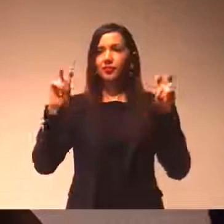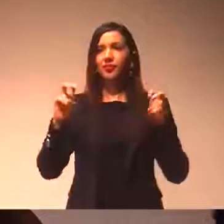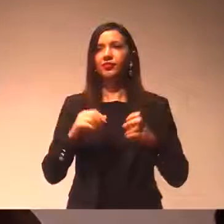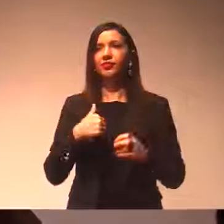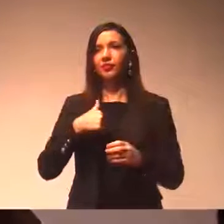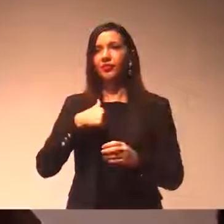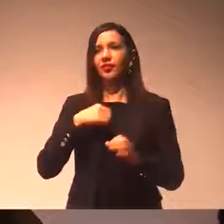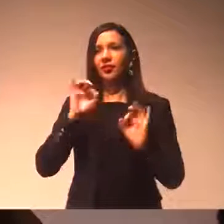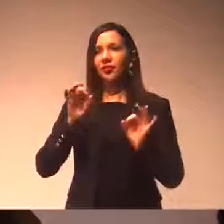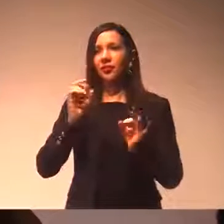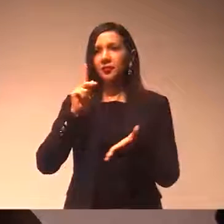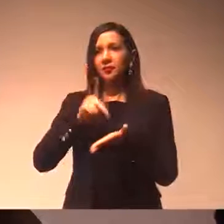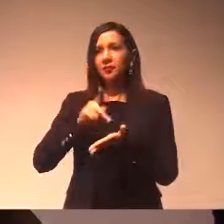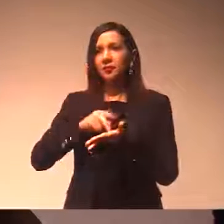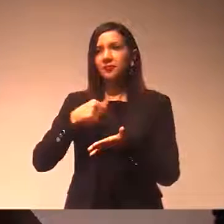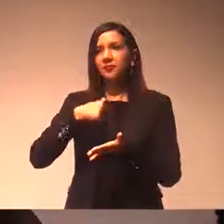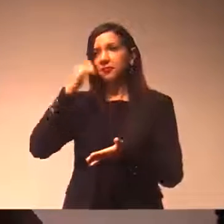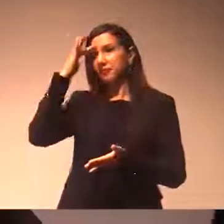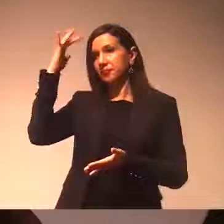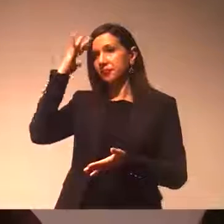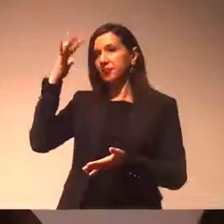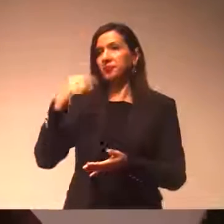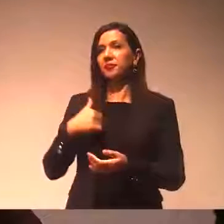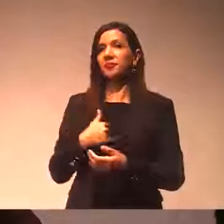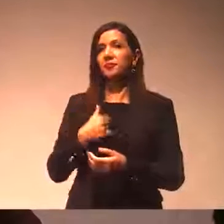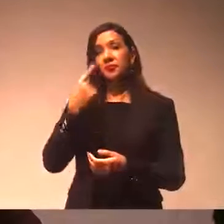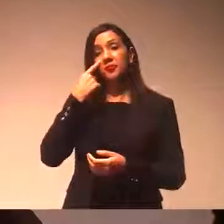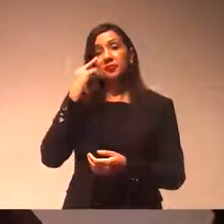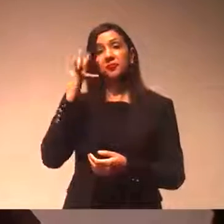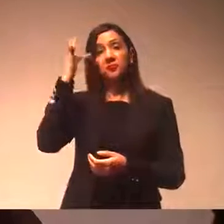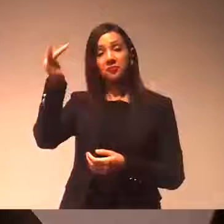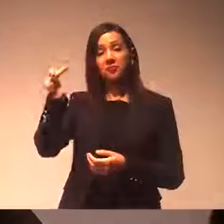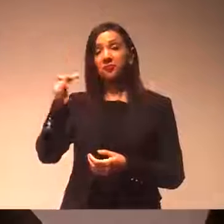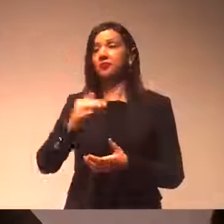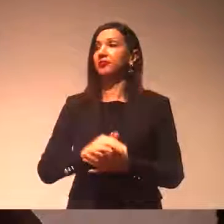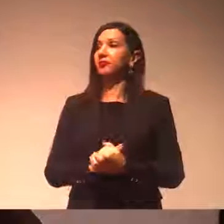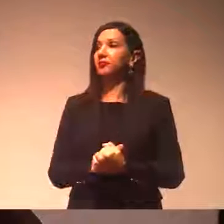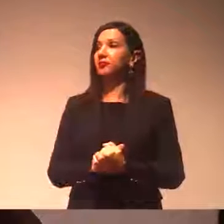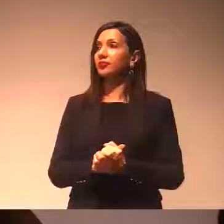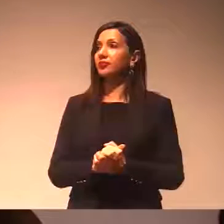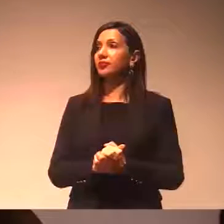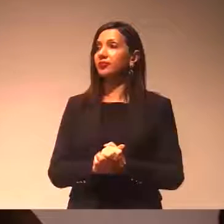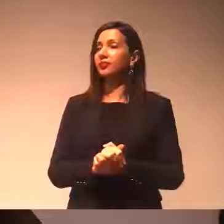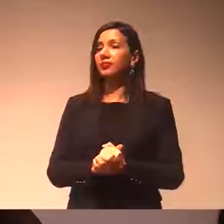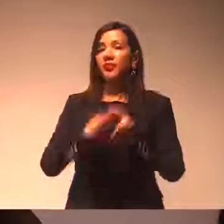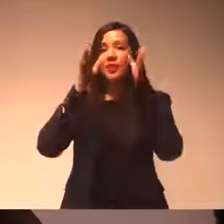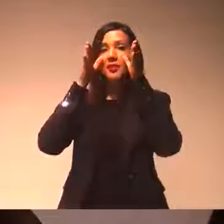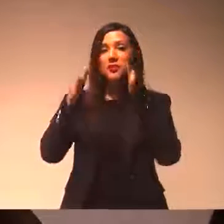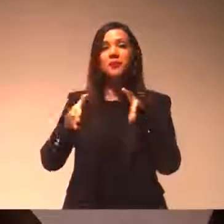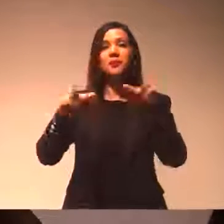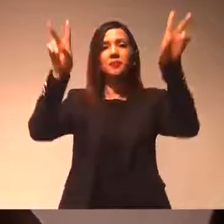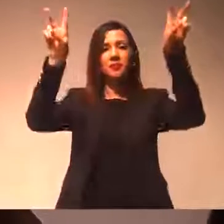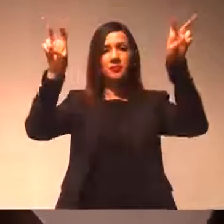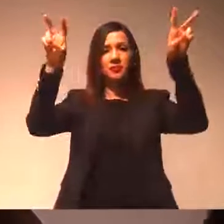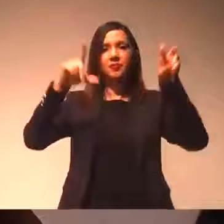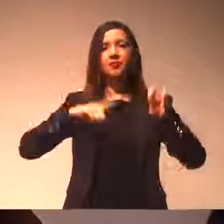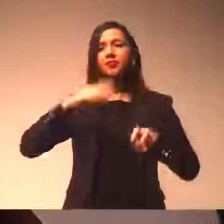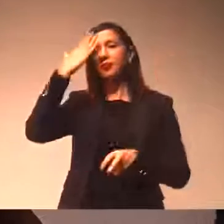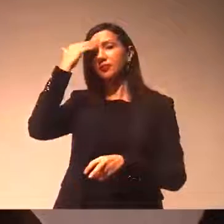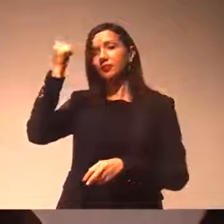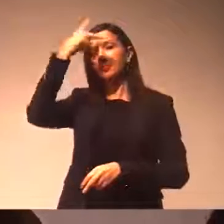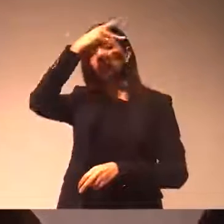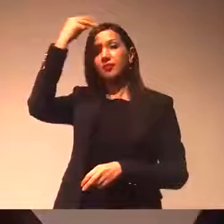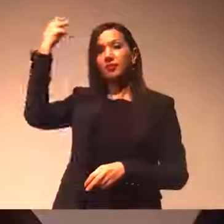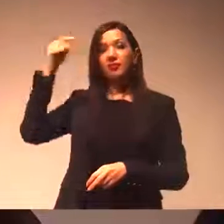pensa, acho que a gente tem que olhar para frente, enfim. Mas, especificamente nessa questão, eu sei que o prefeito